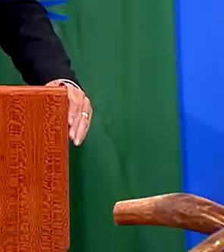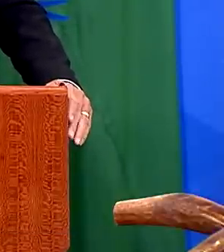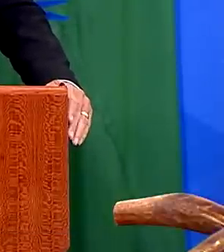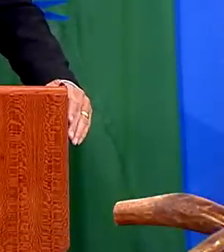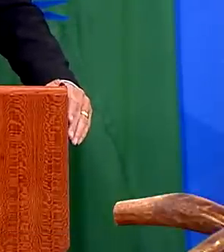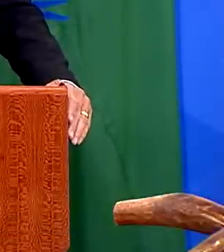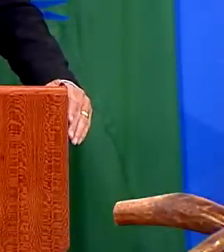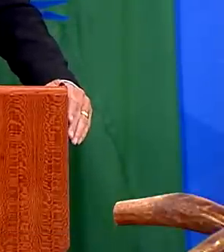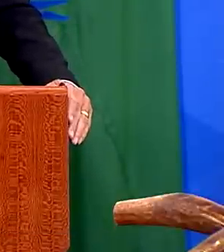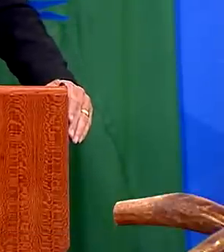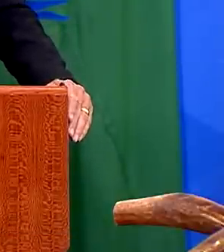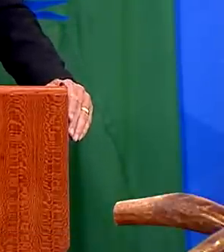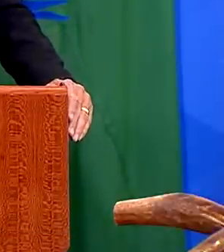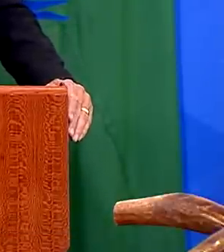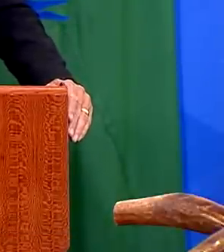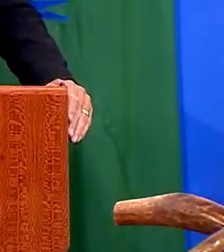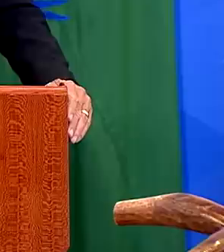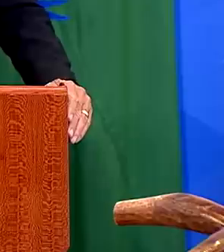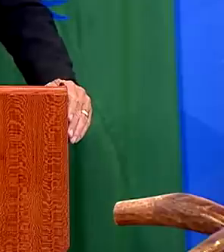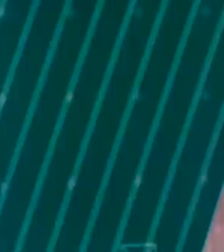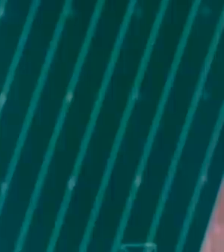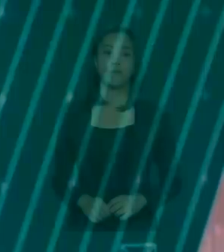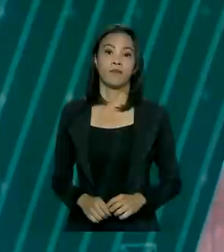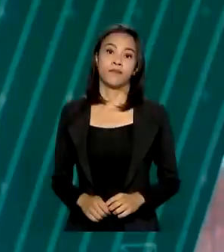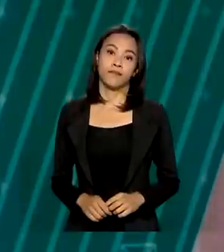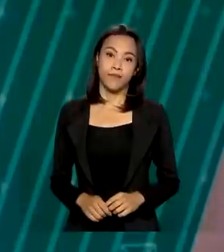215 milhões de habitantes.